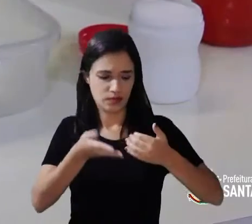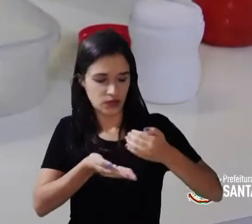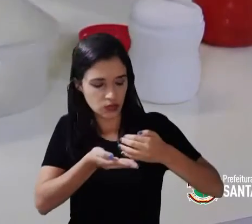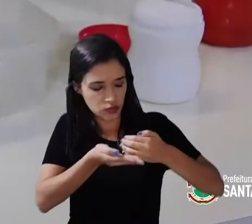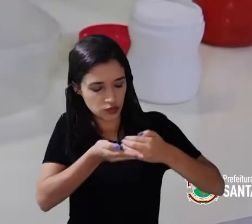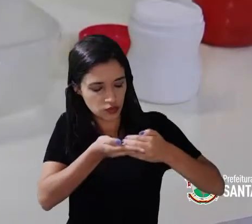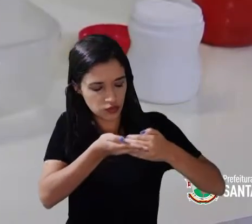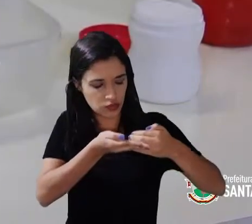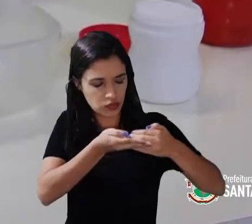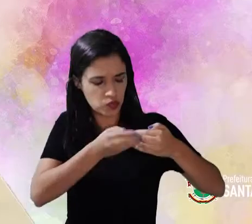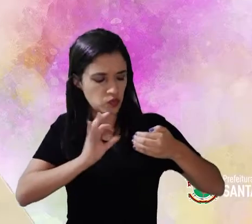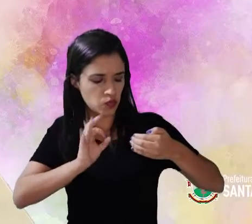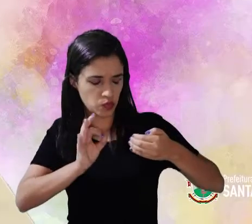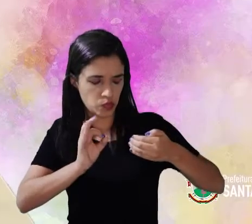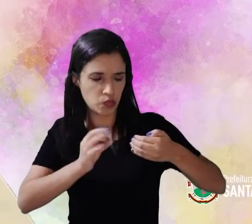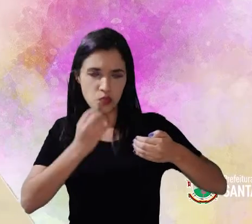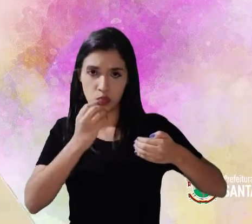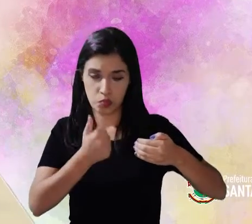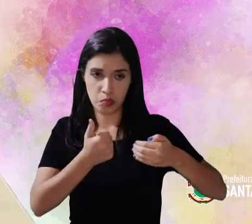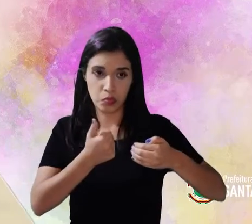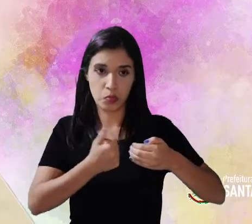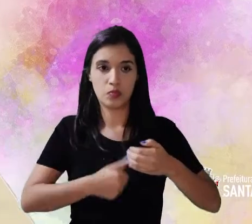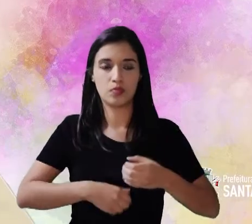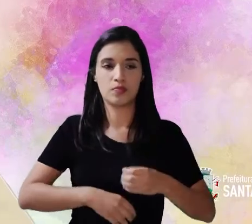Assim está bom. Agora eu vou colocar no outro.